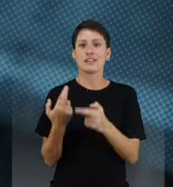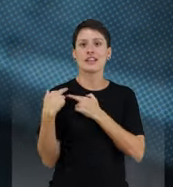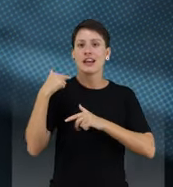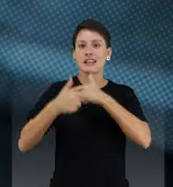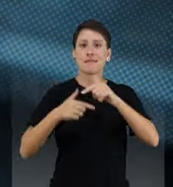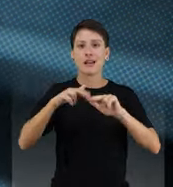Alesque.